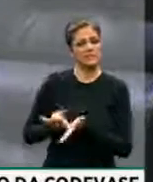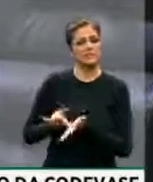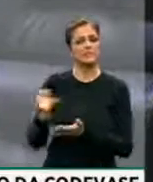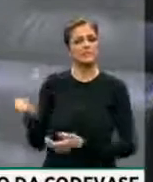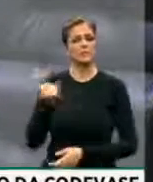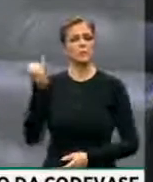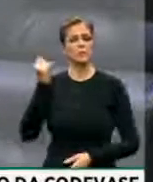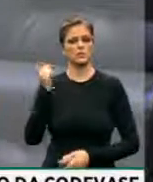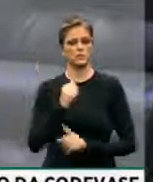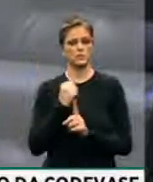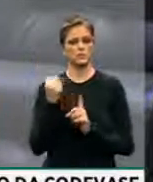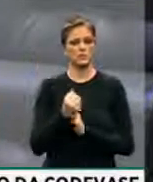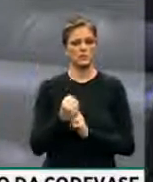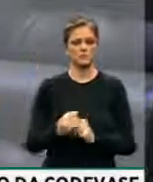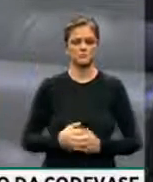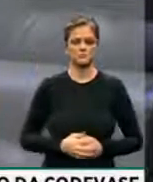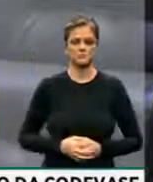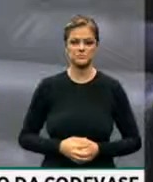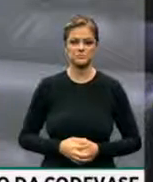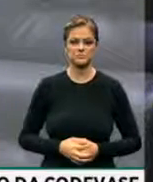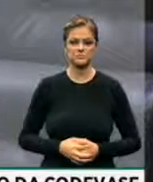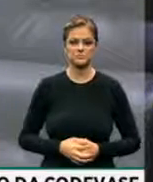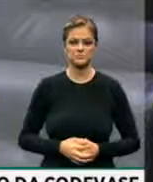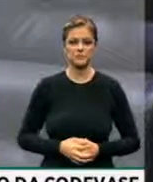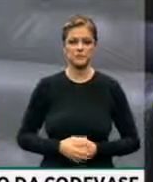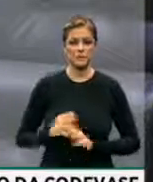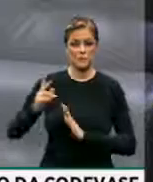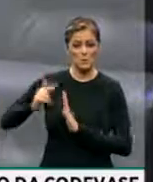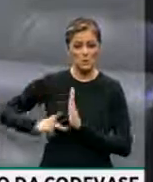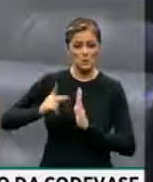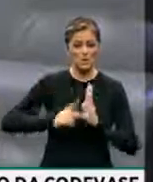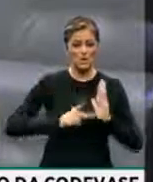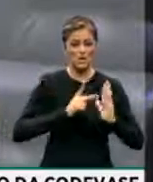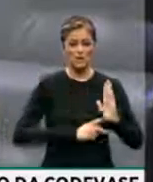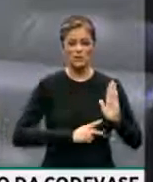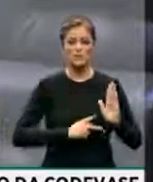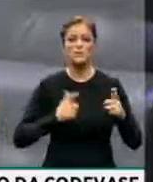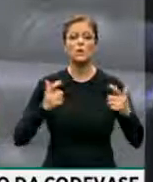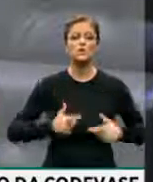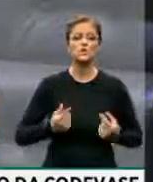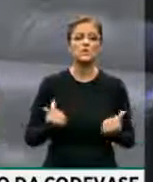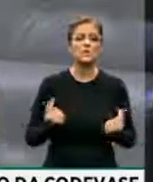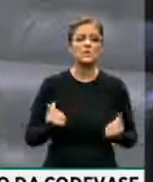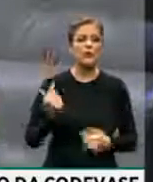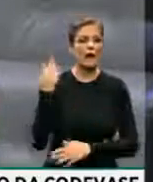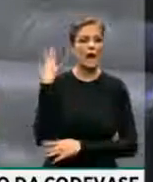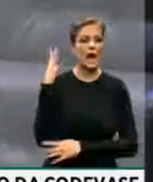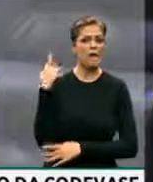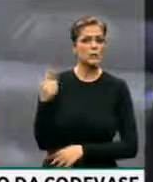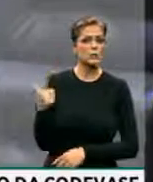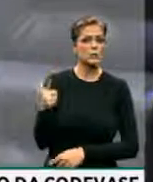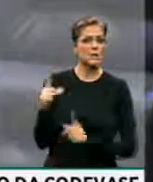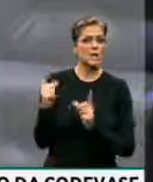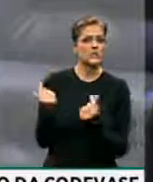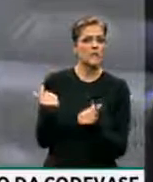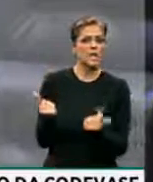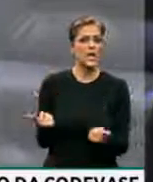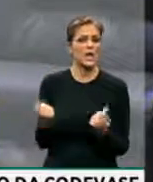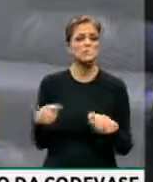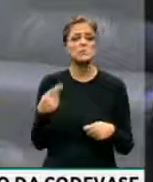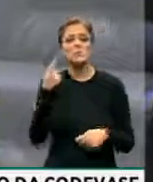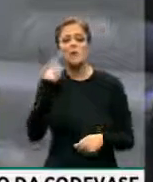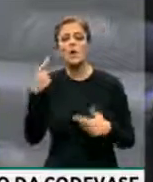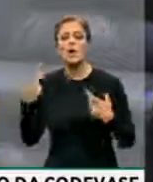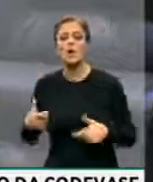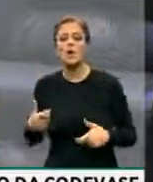lembrando que quando a gente fala de projetos, a gente não está falando, o dinheiro não nasce em árvore, o dinheiro sai de algum lugar e sai